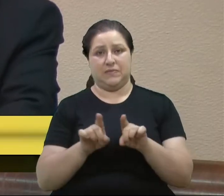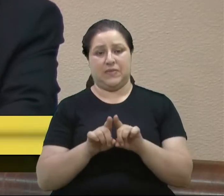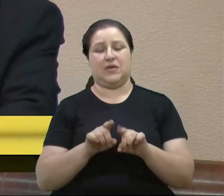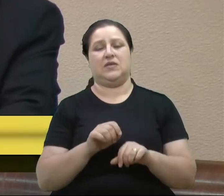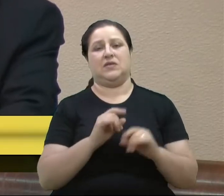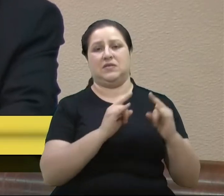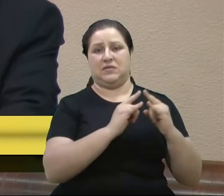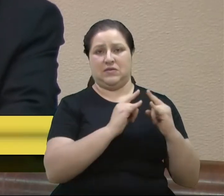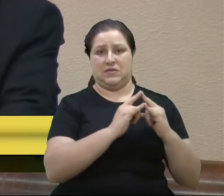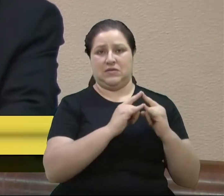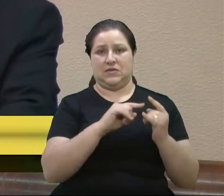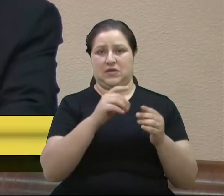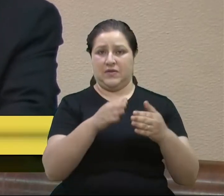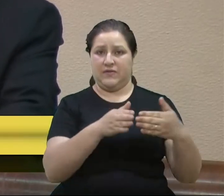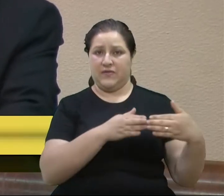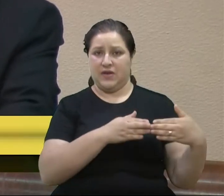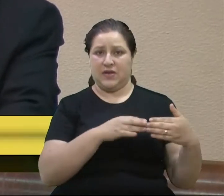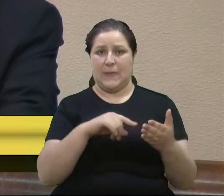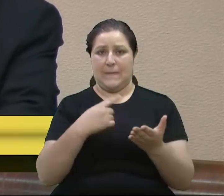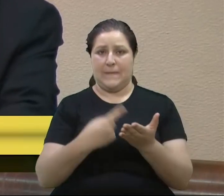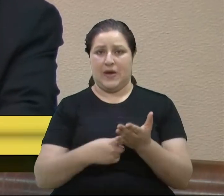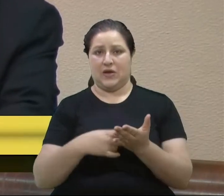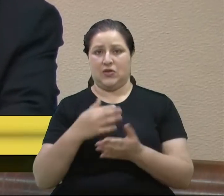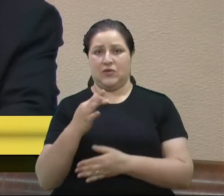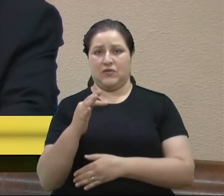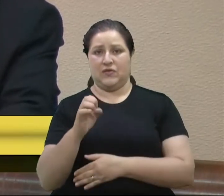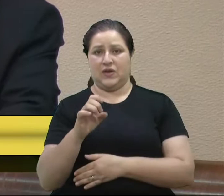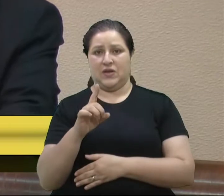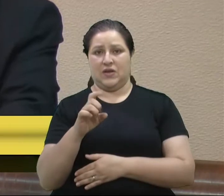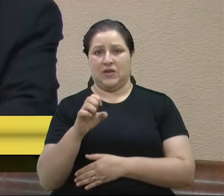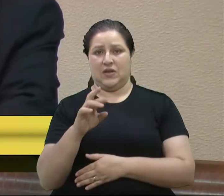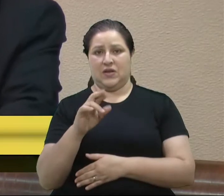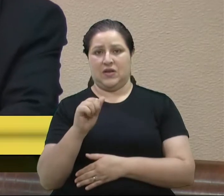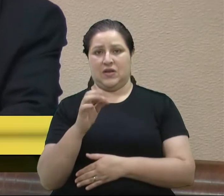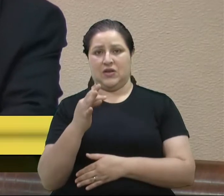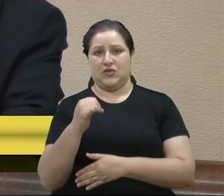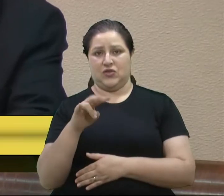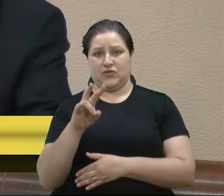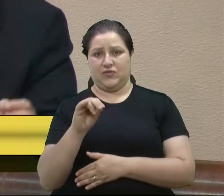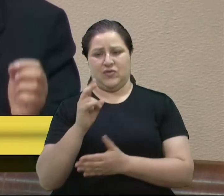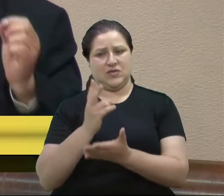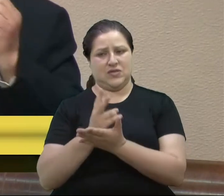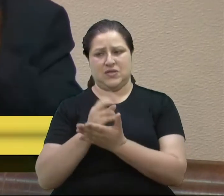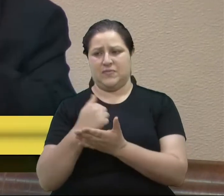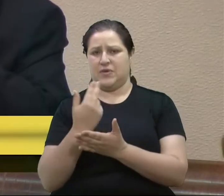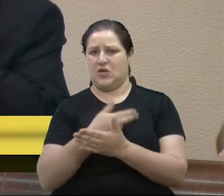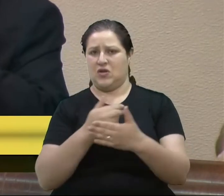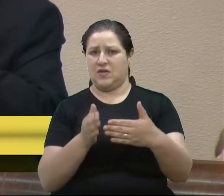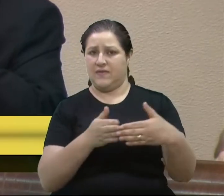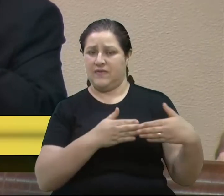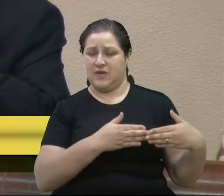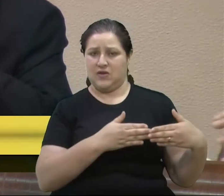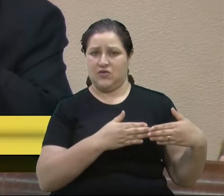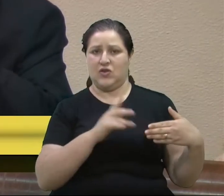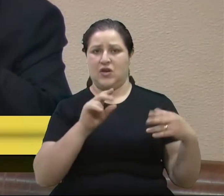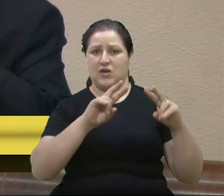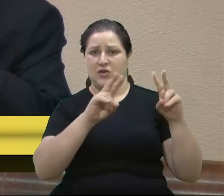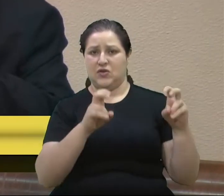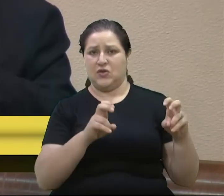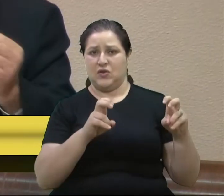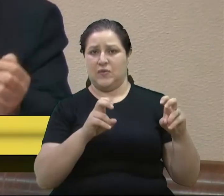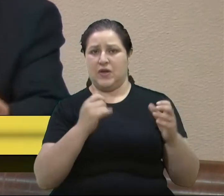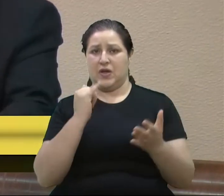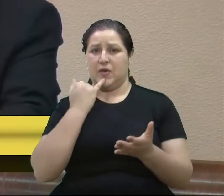o pacto federativo, sempre defendemos desde 2003, referente à devolução dos impostos federais